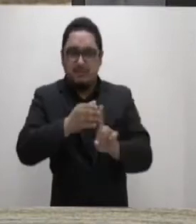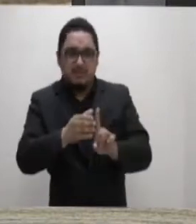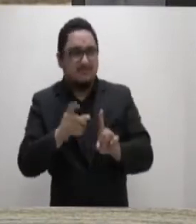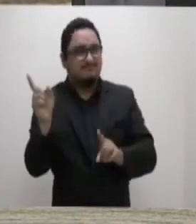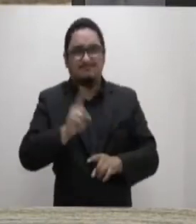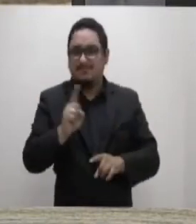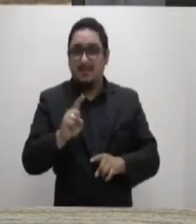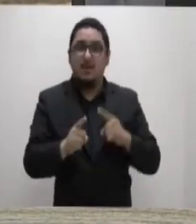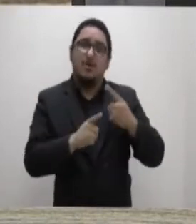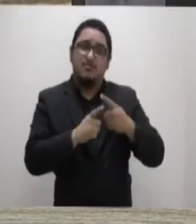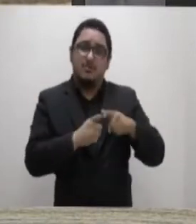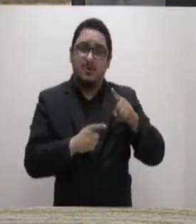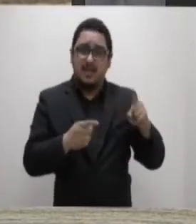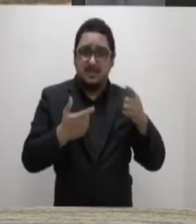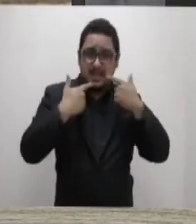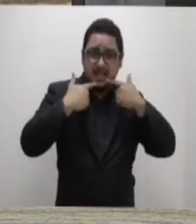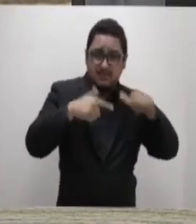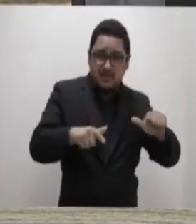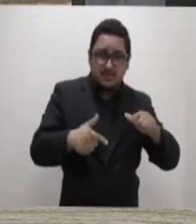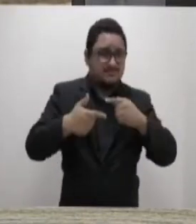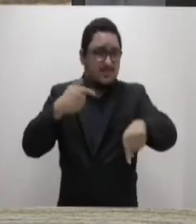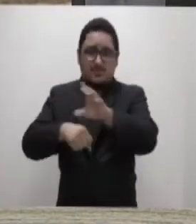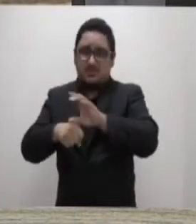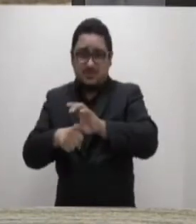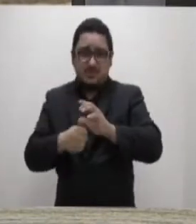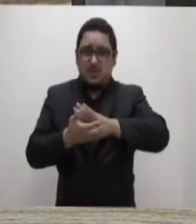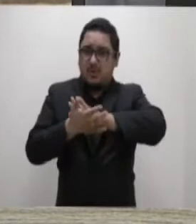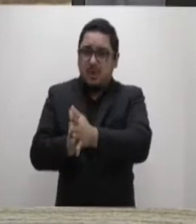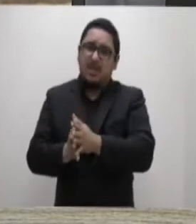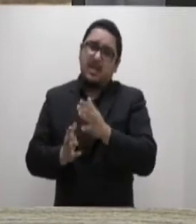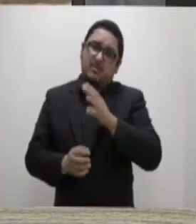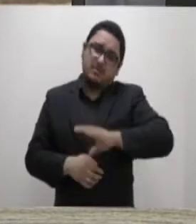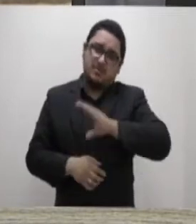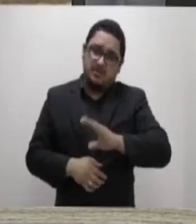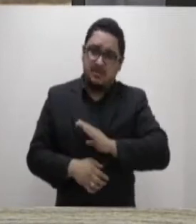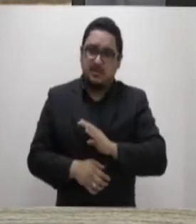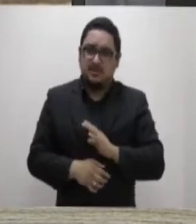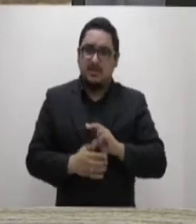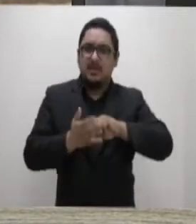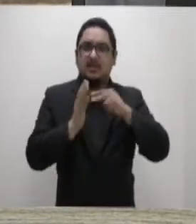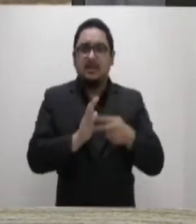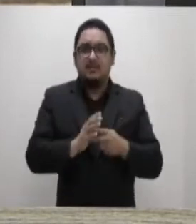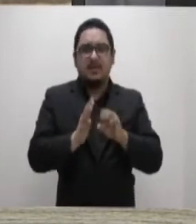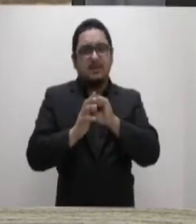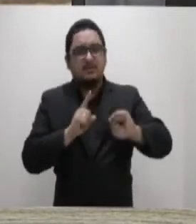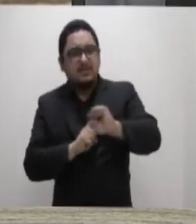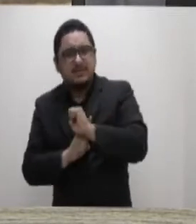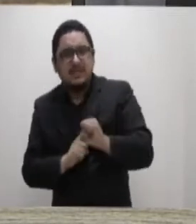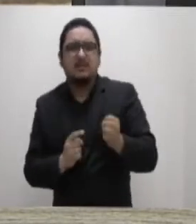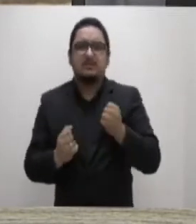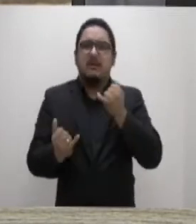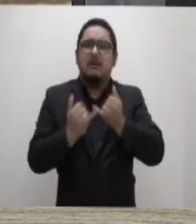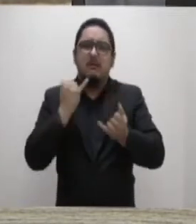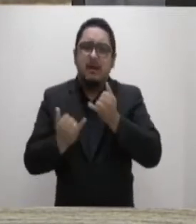É destrutiva e inconstitucional. conduziria a nossa sociedade para um nível desconhecido de